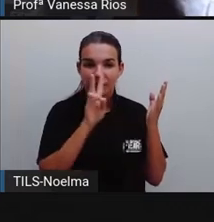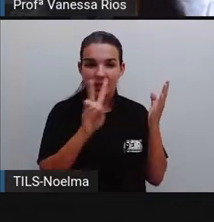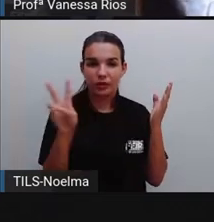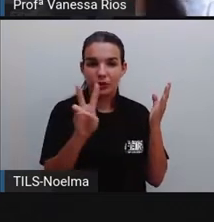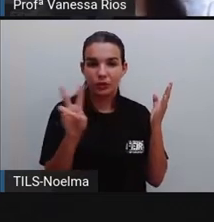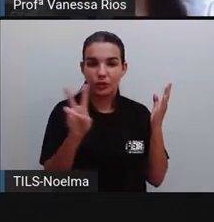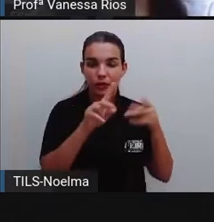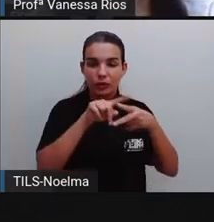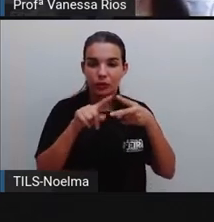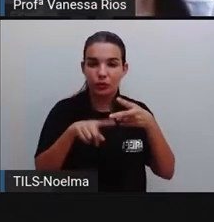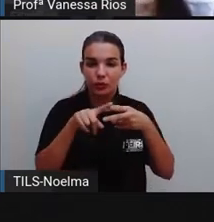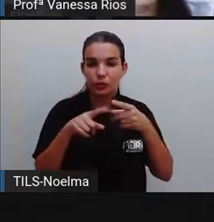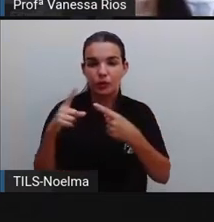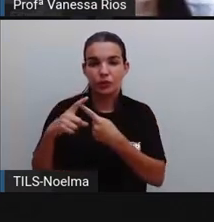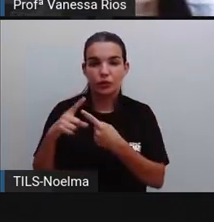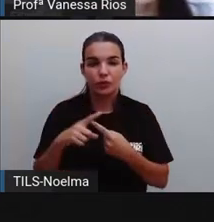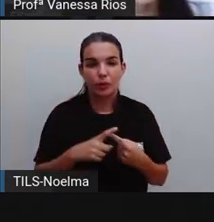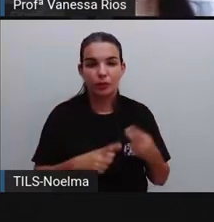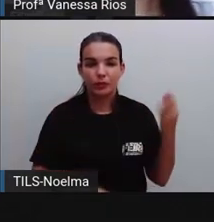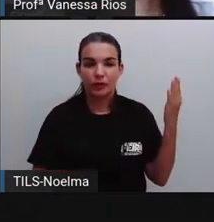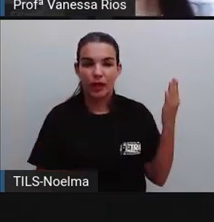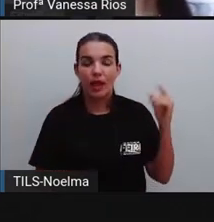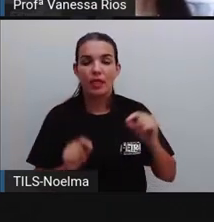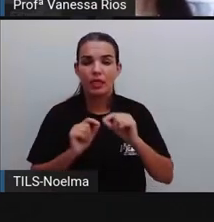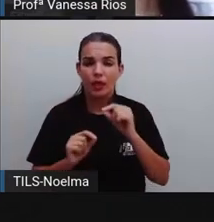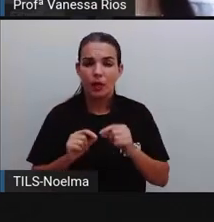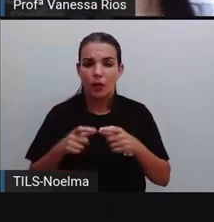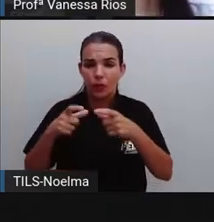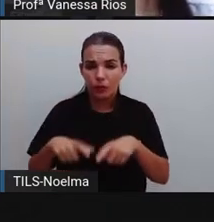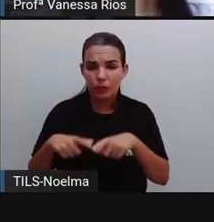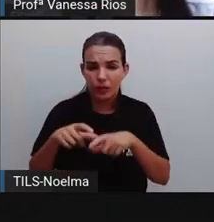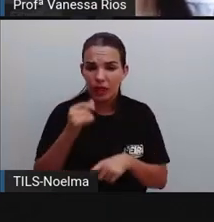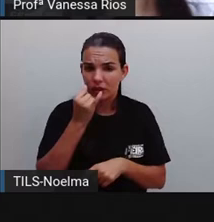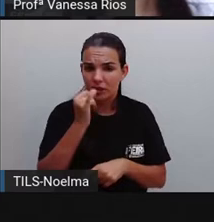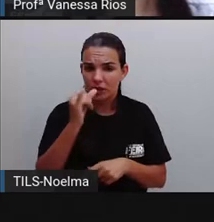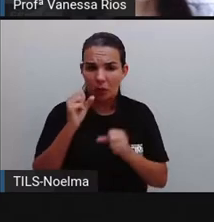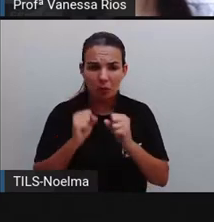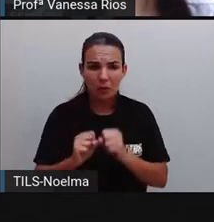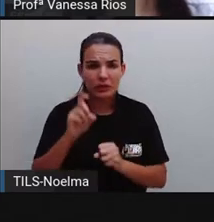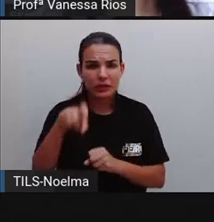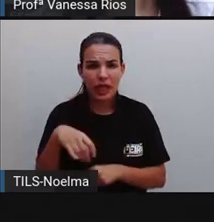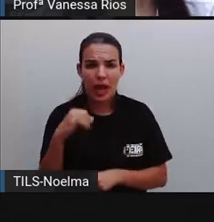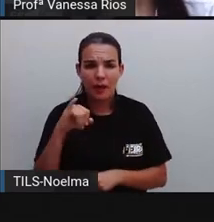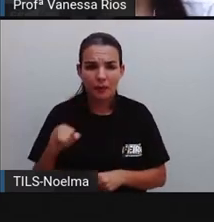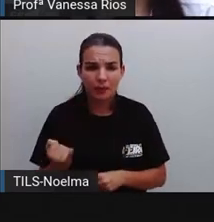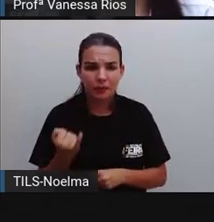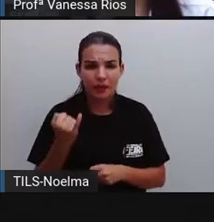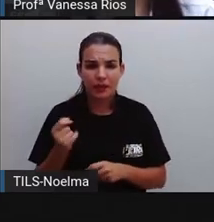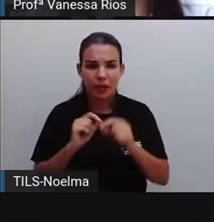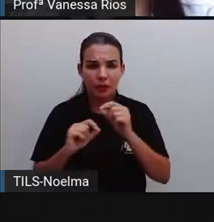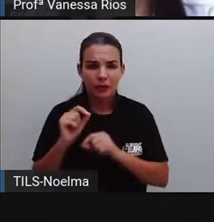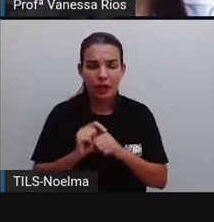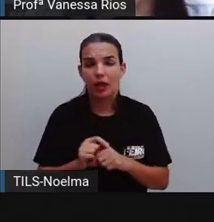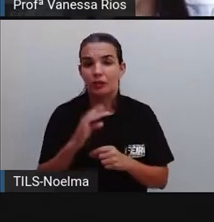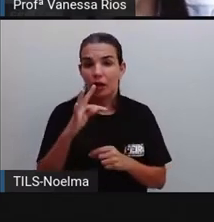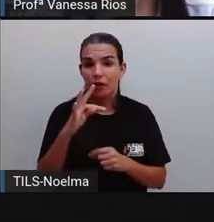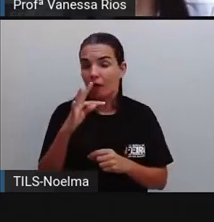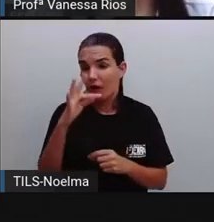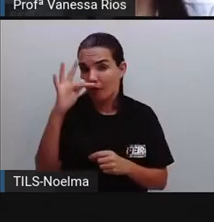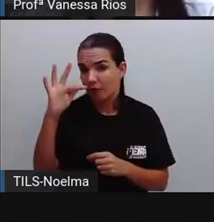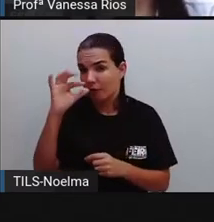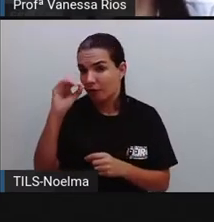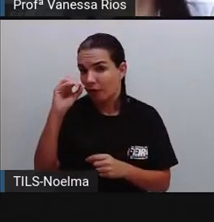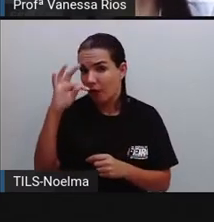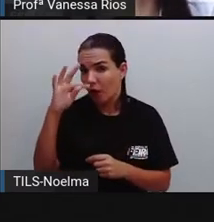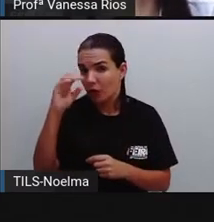a energia solar térmica. Essa fonte de energia pode ser aproveitada de forma fotovoltaica ou térmica,